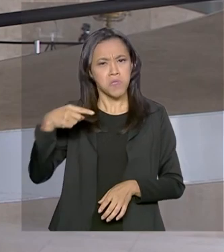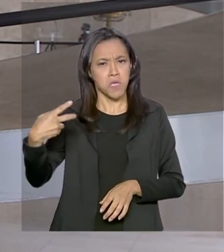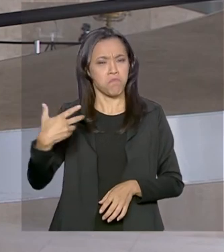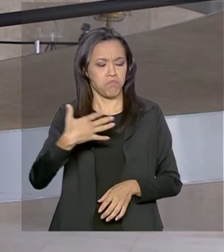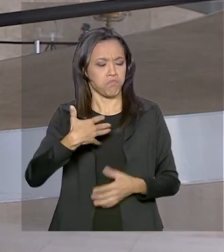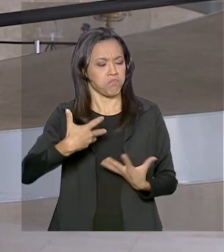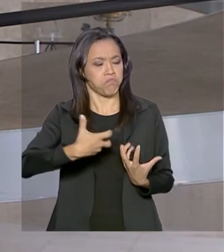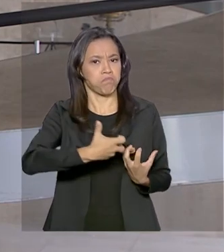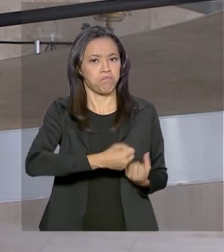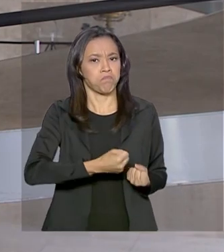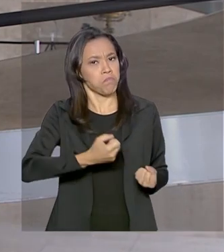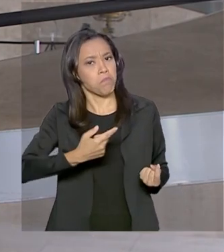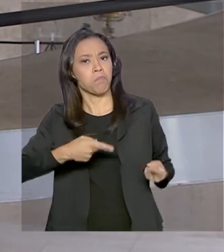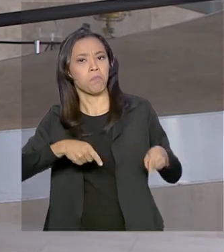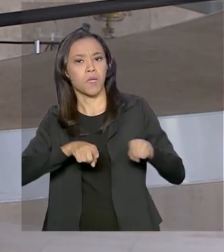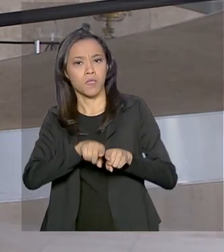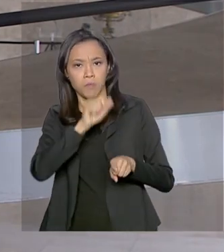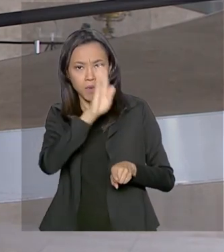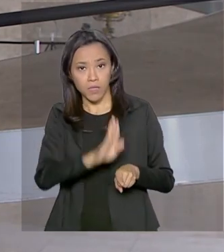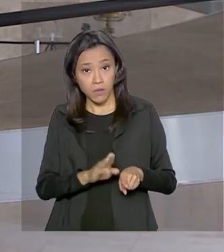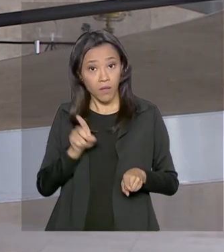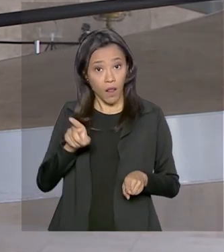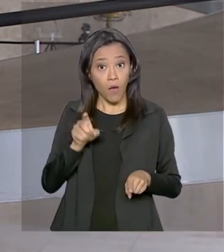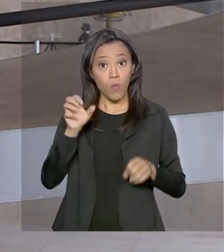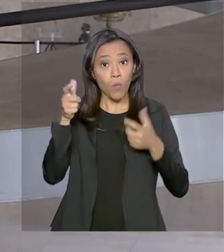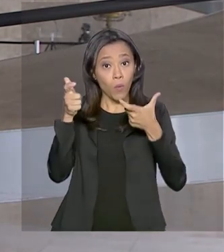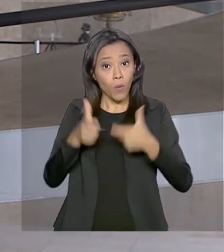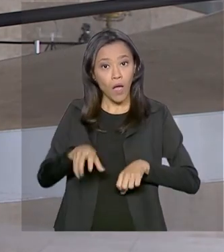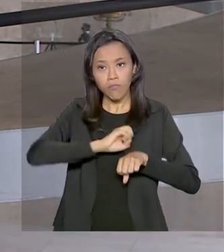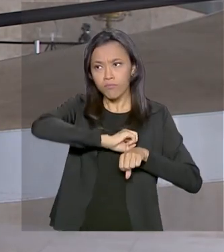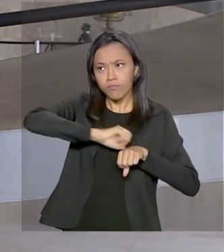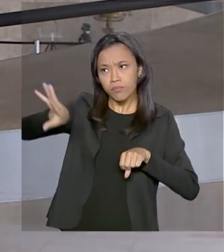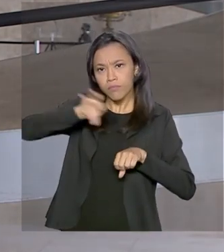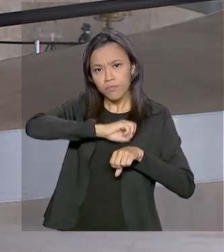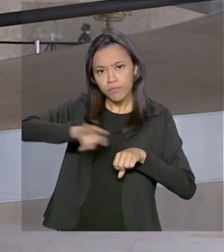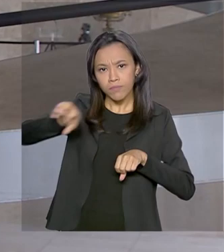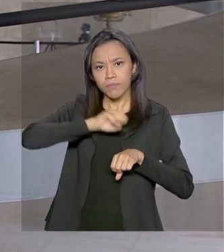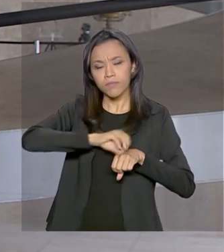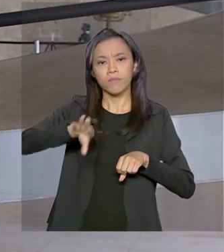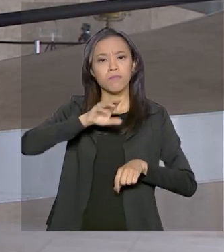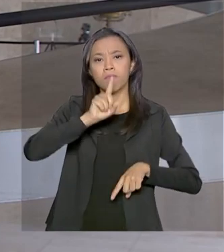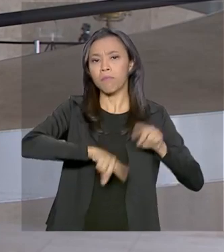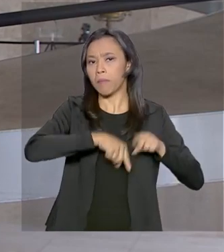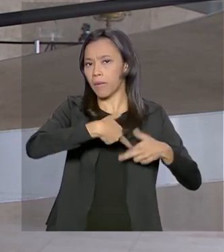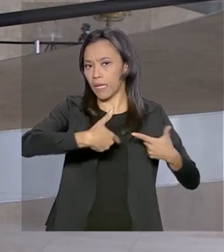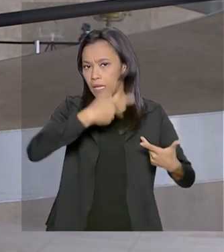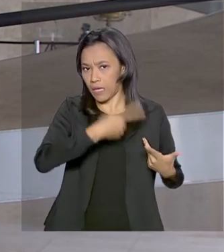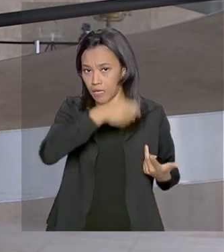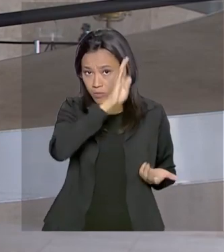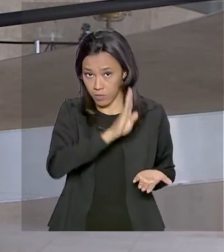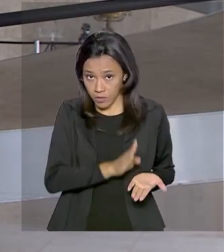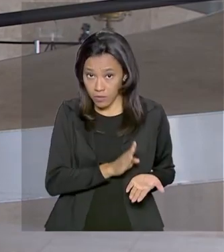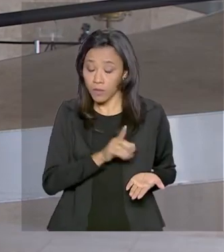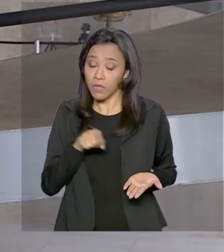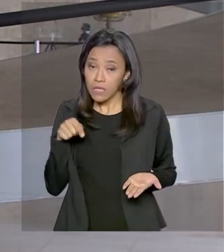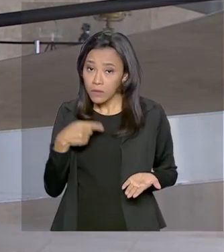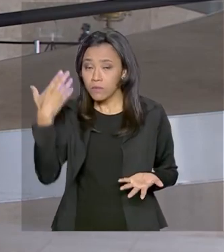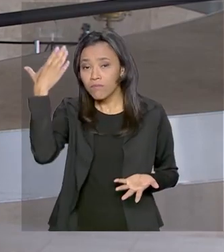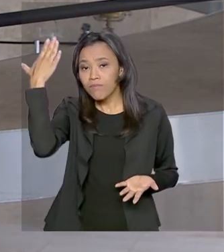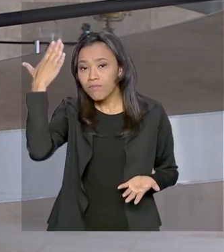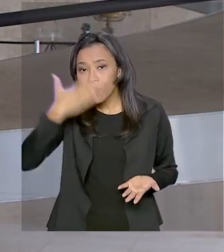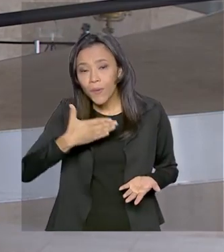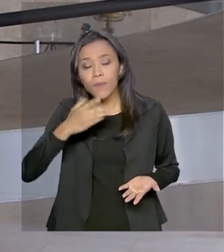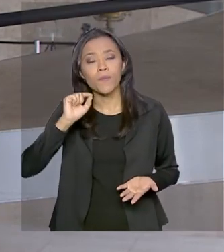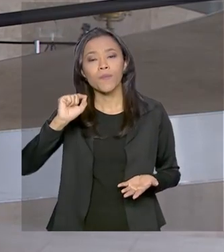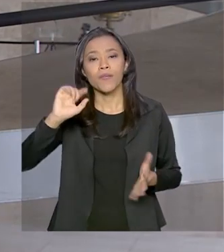e também pode se tornar um polo de distribuição dos nossos produtos. E mais um passo para demonstrar a